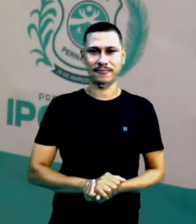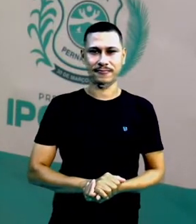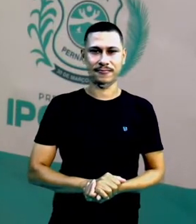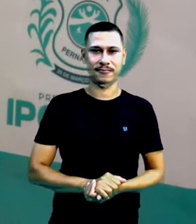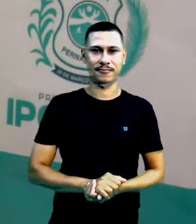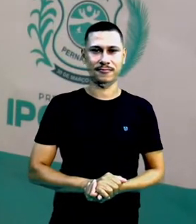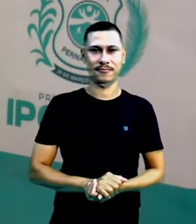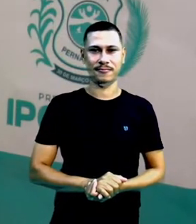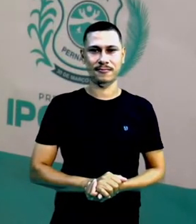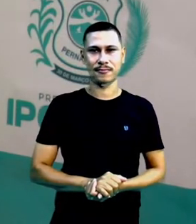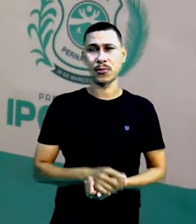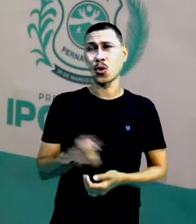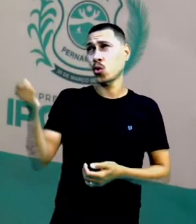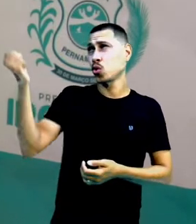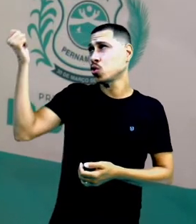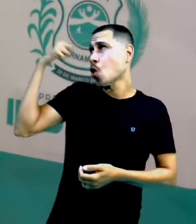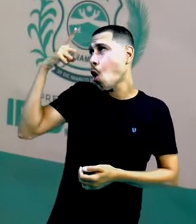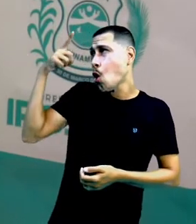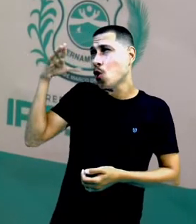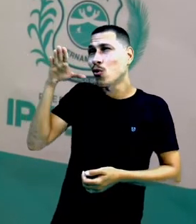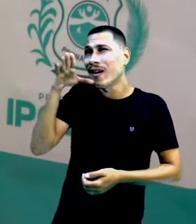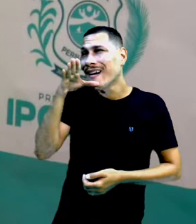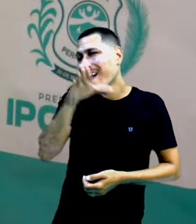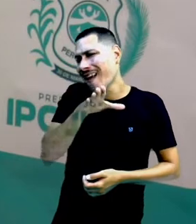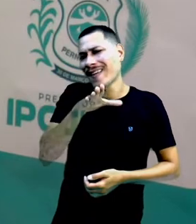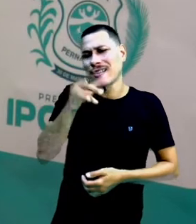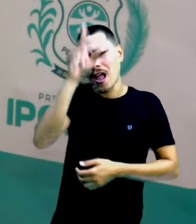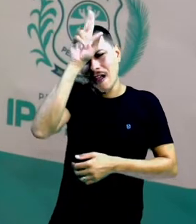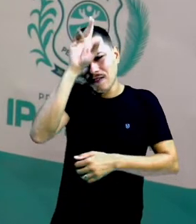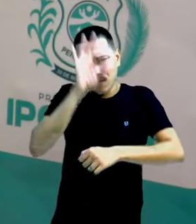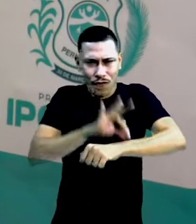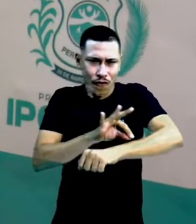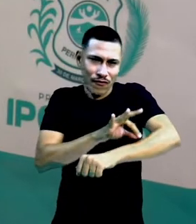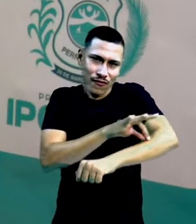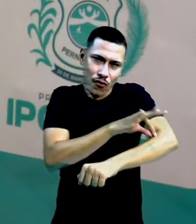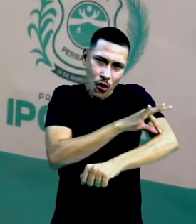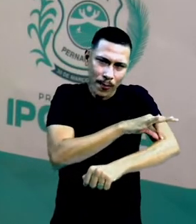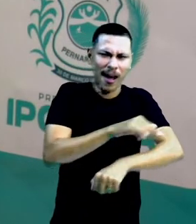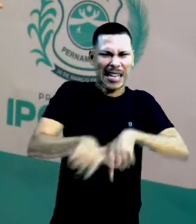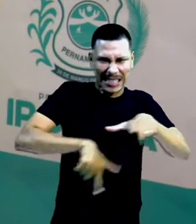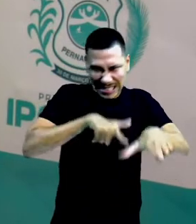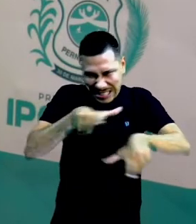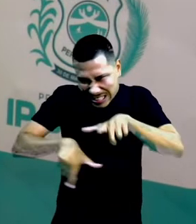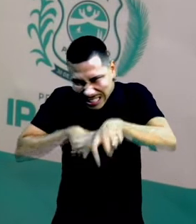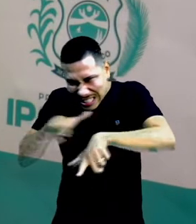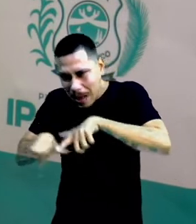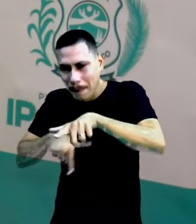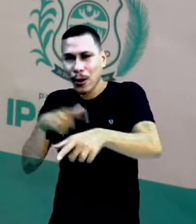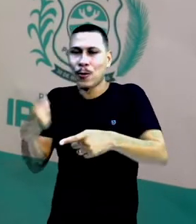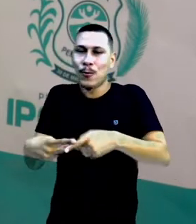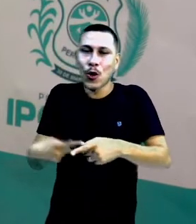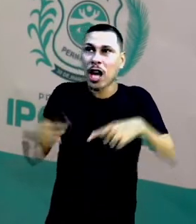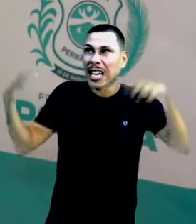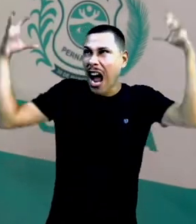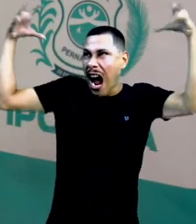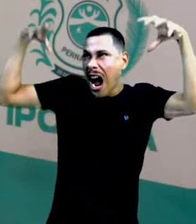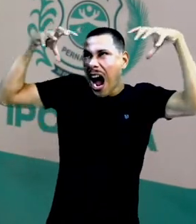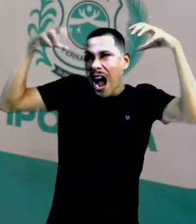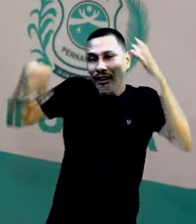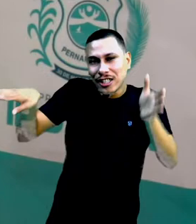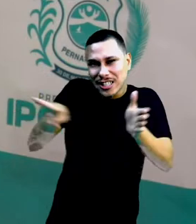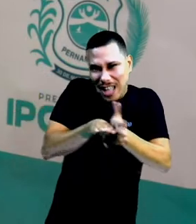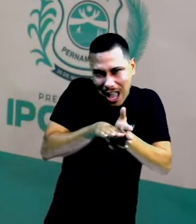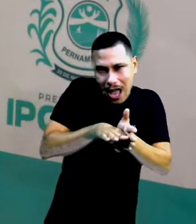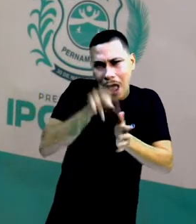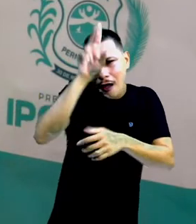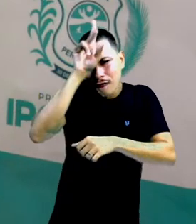Principalmente quando o sol está quentinho, porque quando chega na chuva ela já quer ter a comidinha dela guardada. Então, parabéns